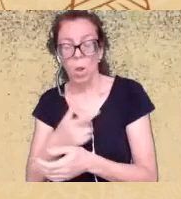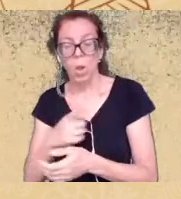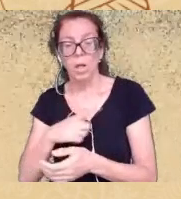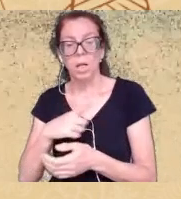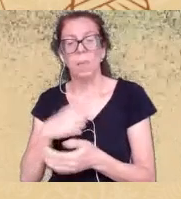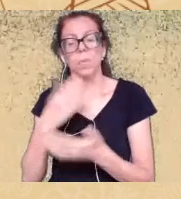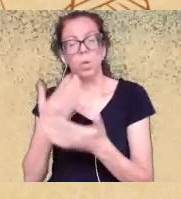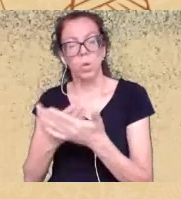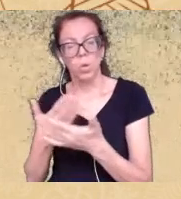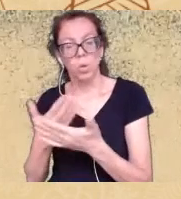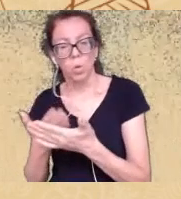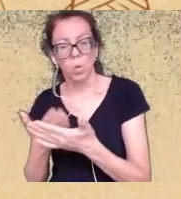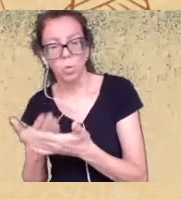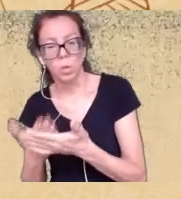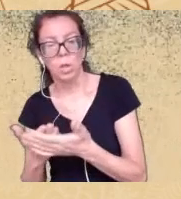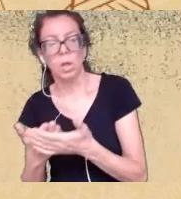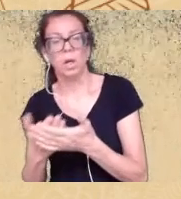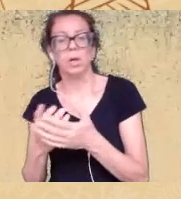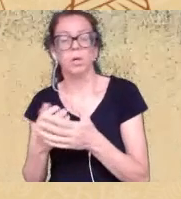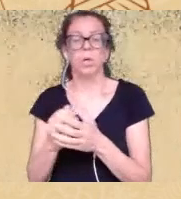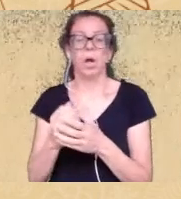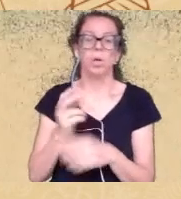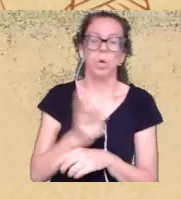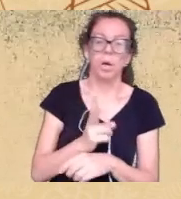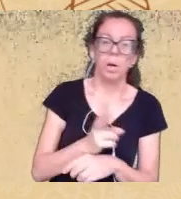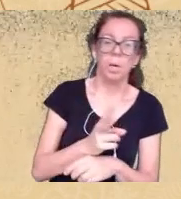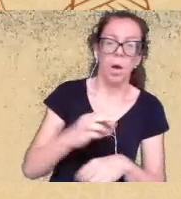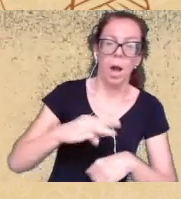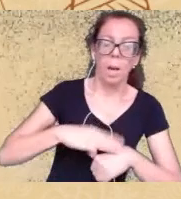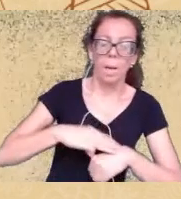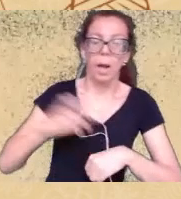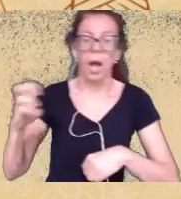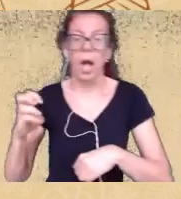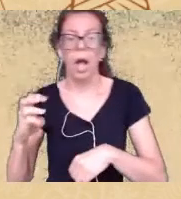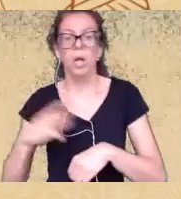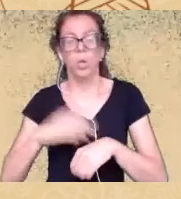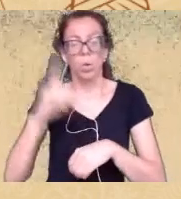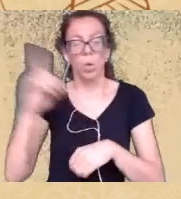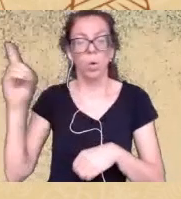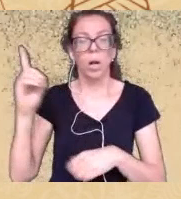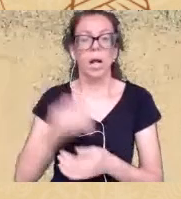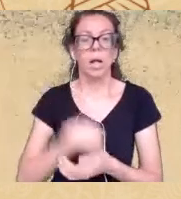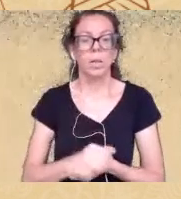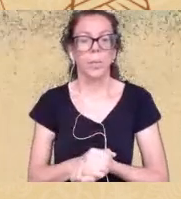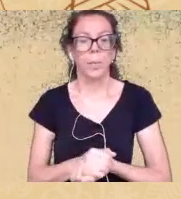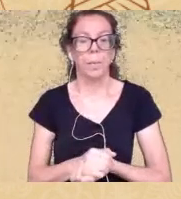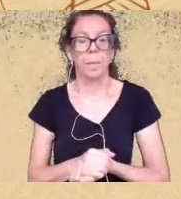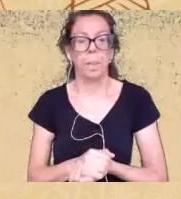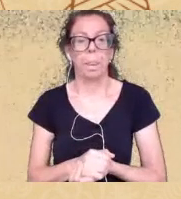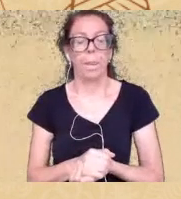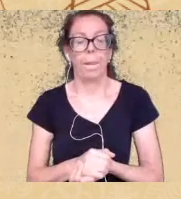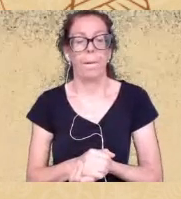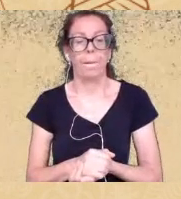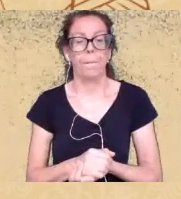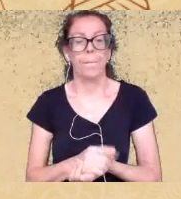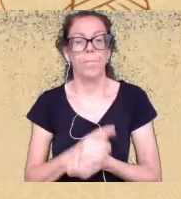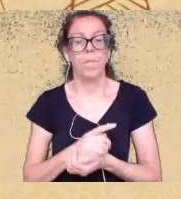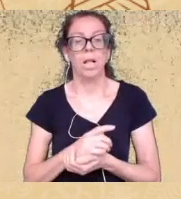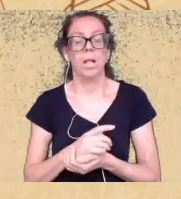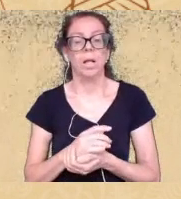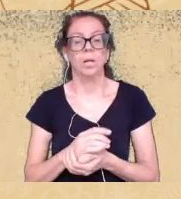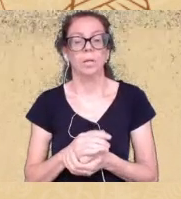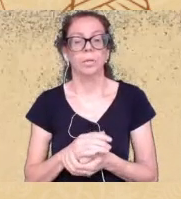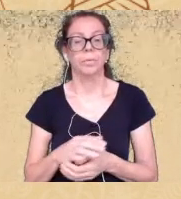da graduação do mestrado do doutorado nós temos ativista do movimento social que é